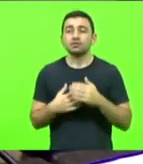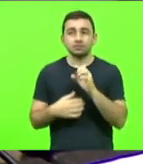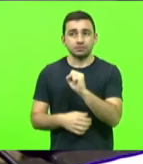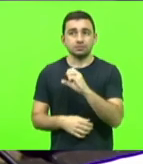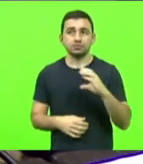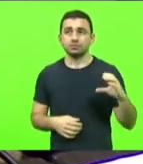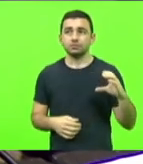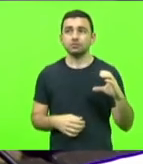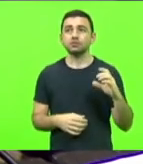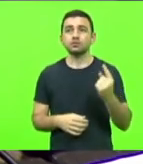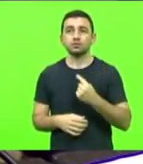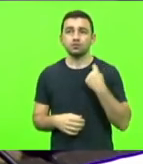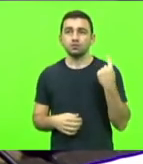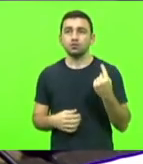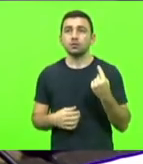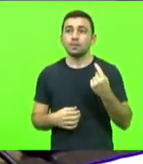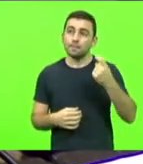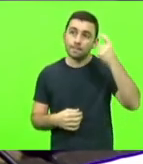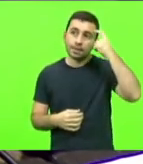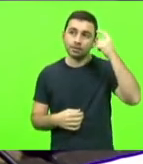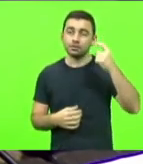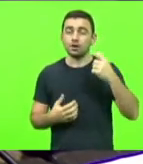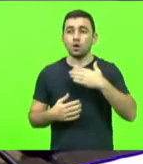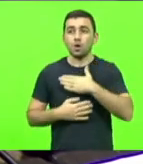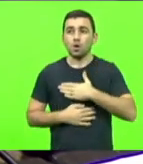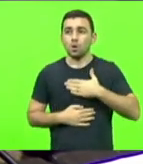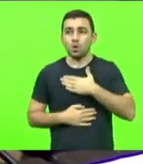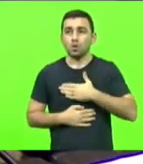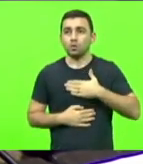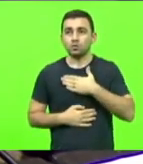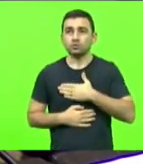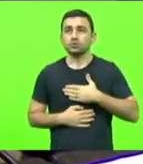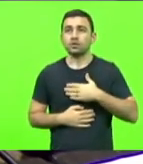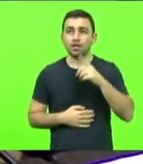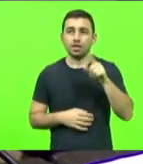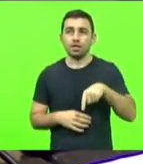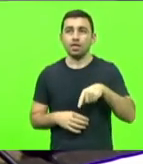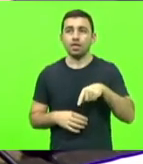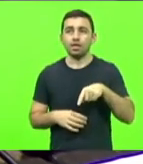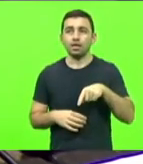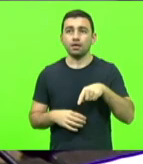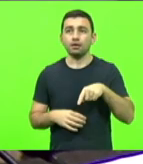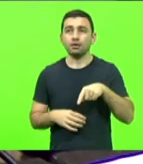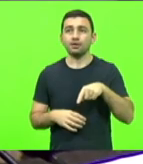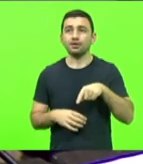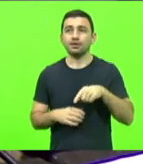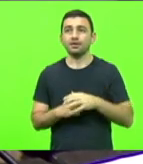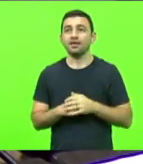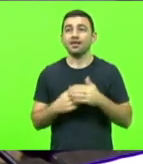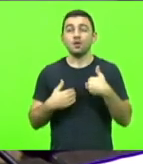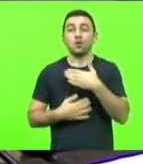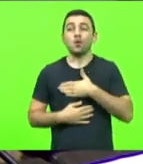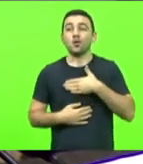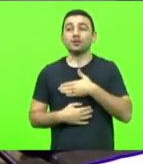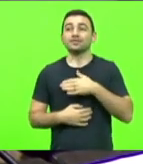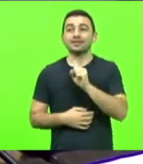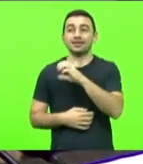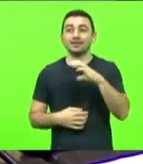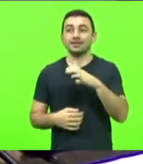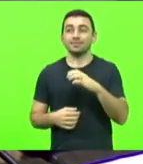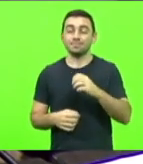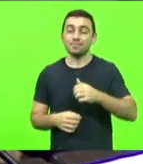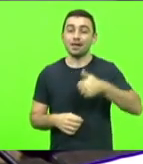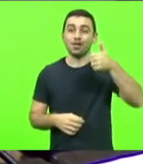que nós tínhamos orgulho, temos orgulho de ser um país, um país, eu gosto tanto de Santa Catarina que para mim podia ser um país,